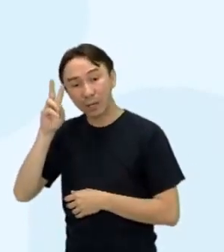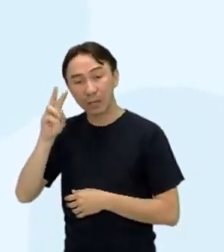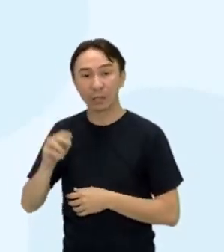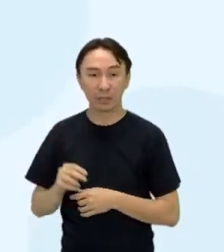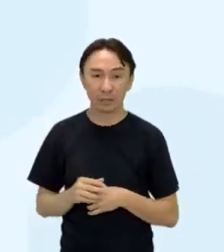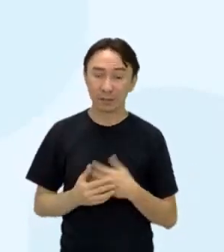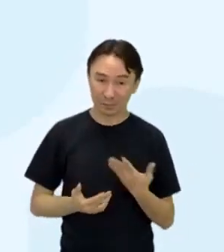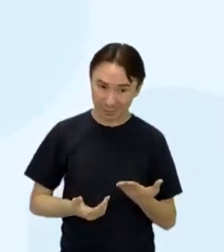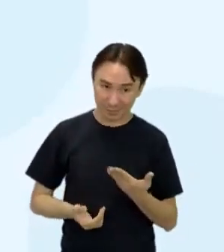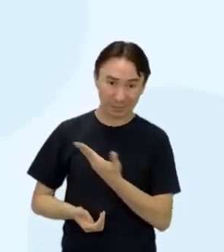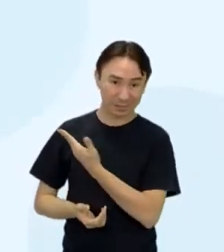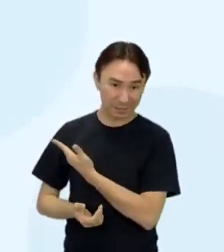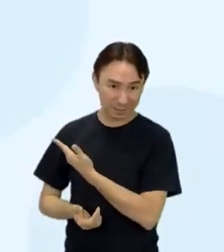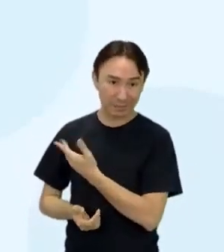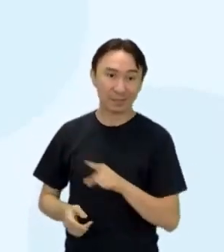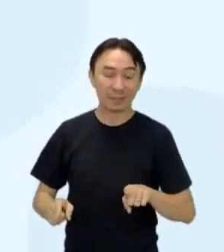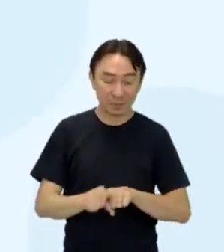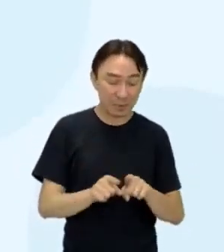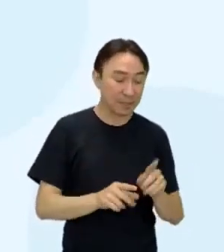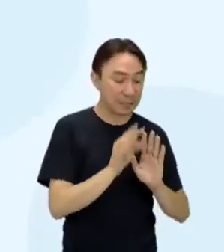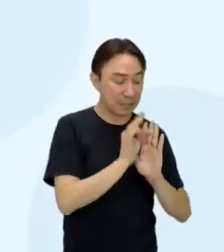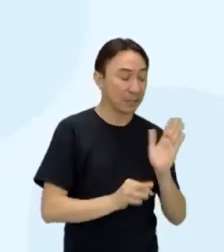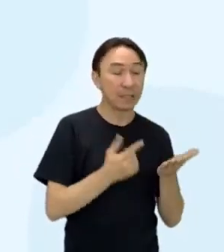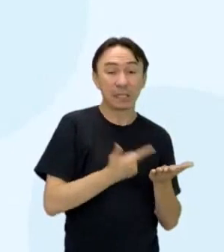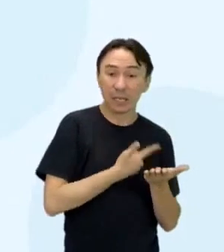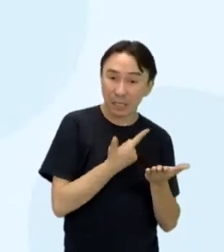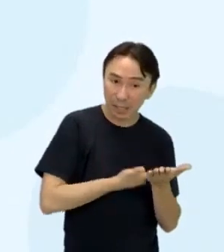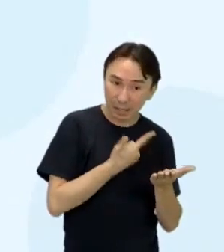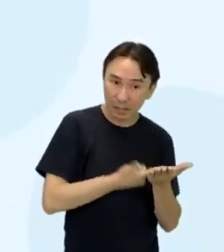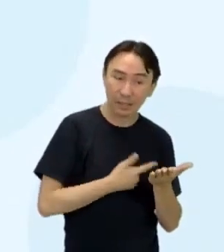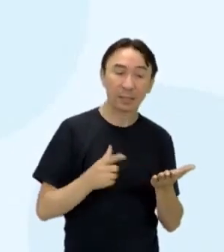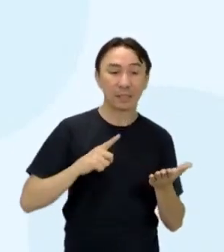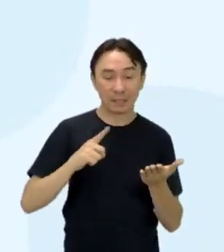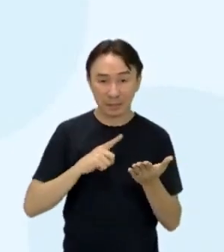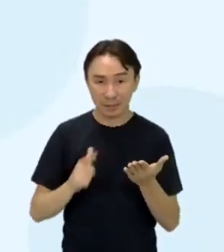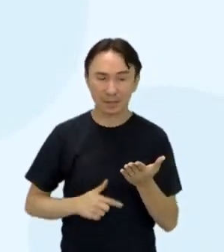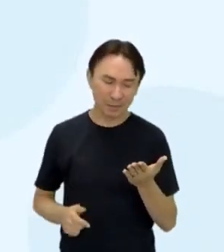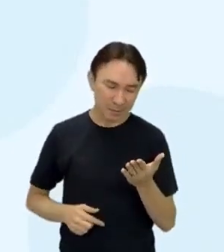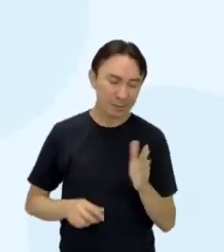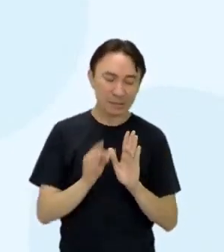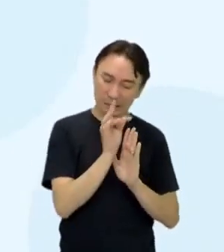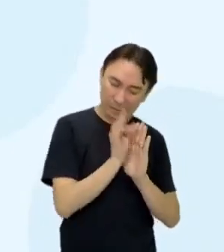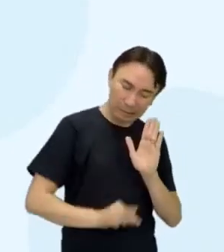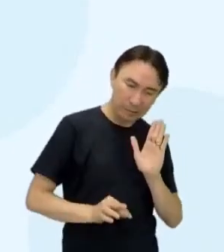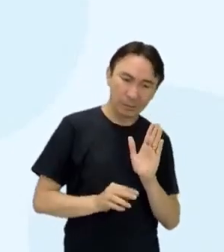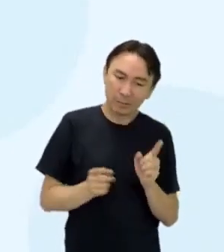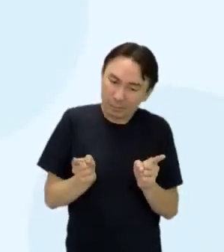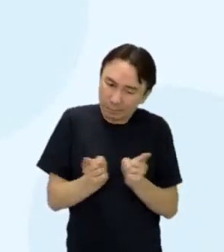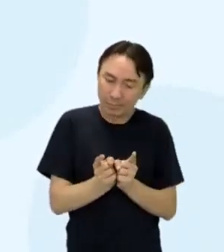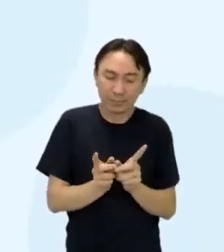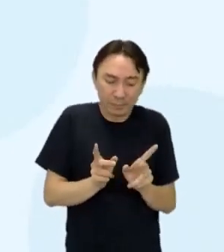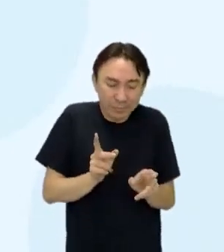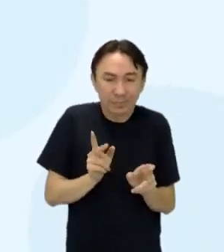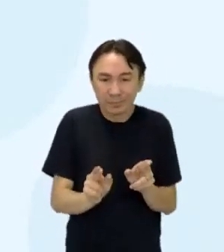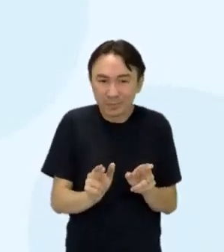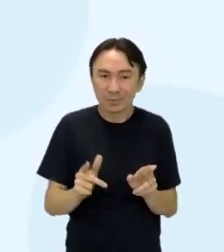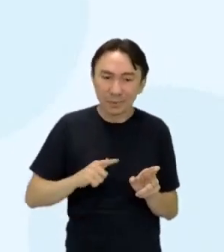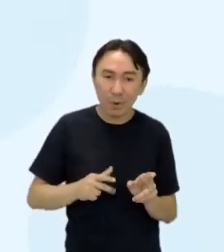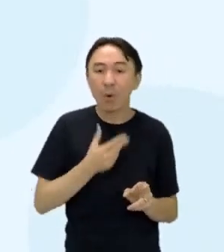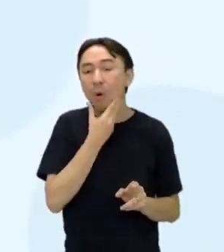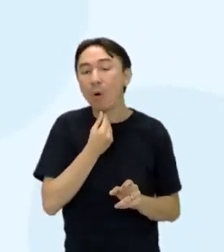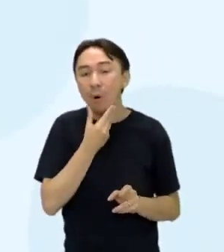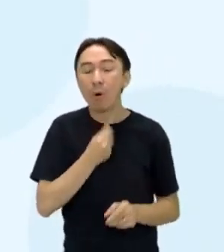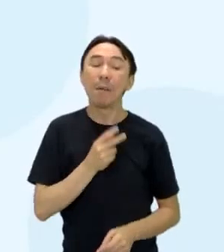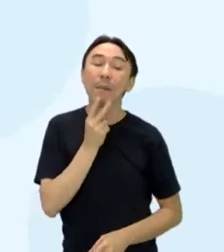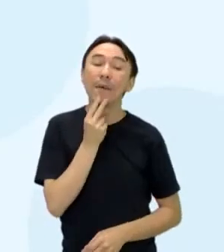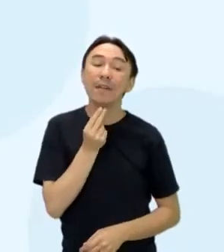estudo das variedades linguísticas. Trecho de um texto de Machado de Assis para leitura e base para atividade. E ainda vai